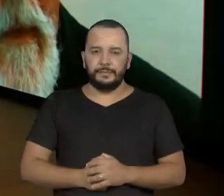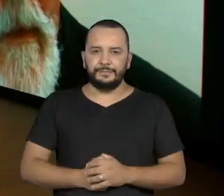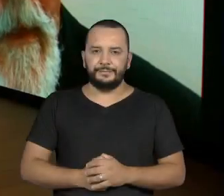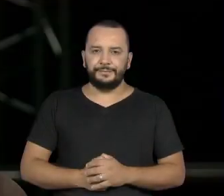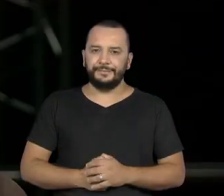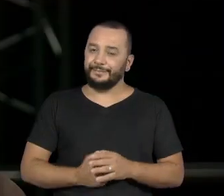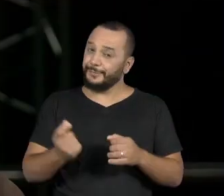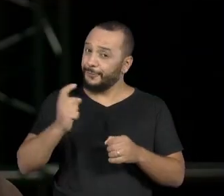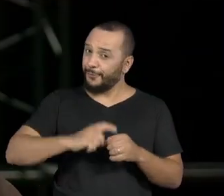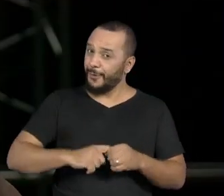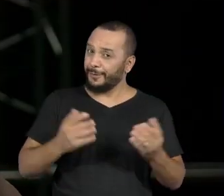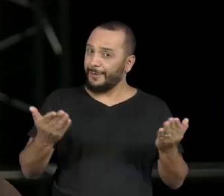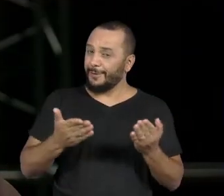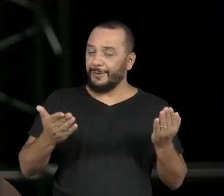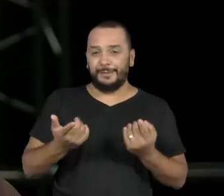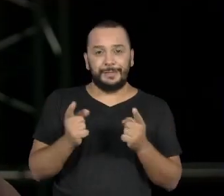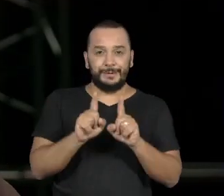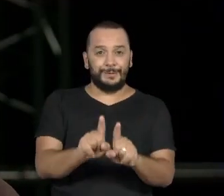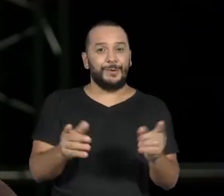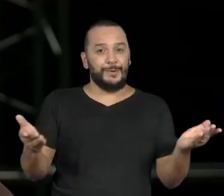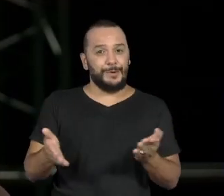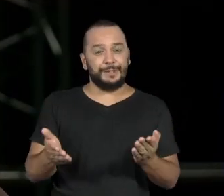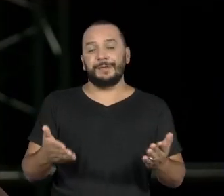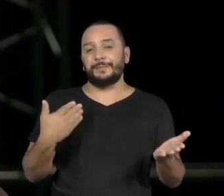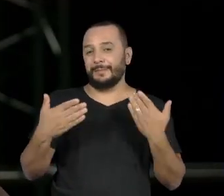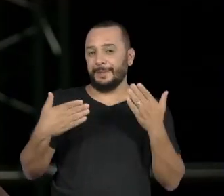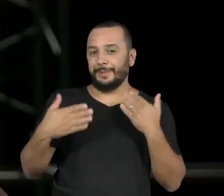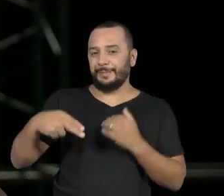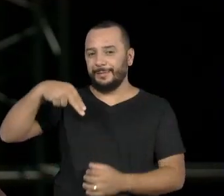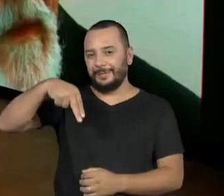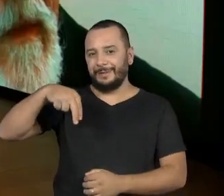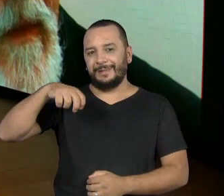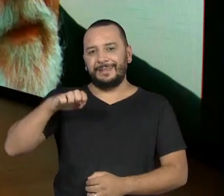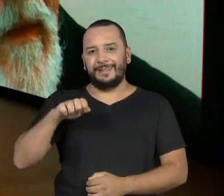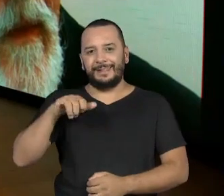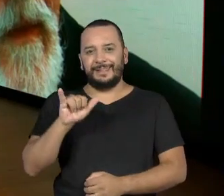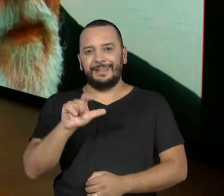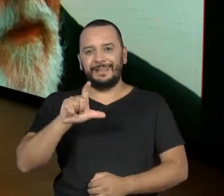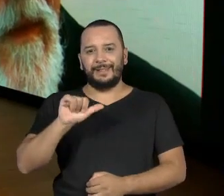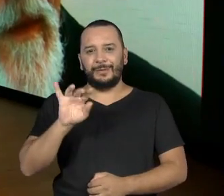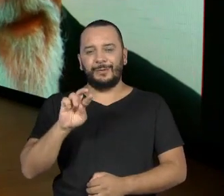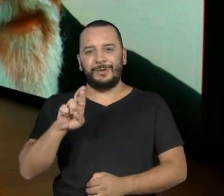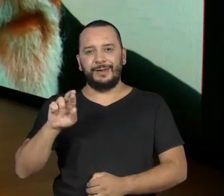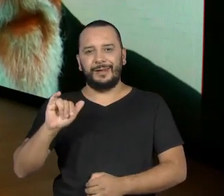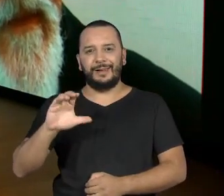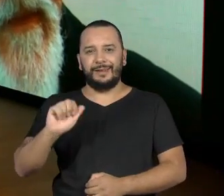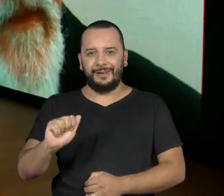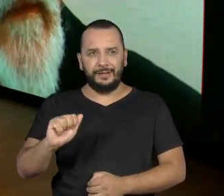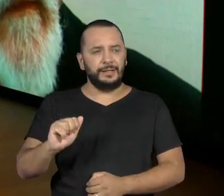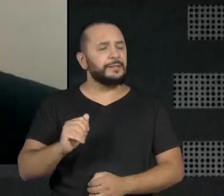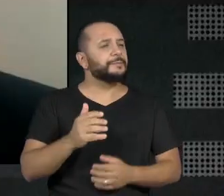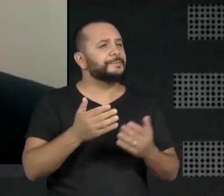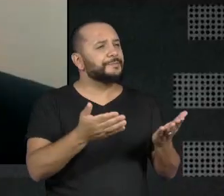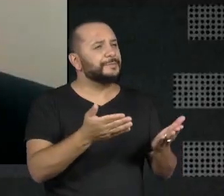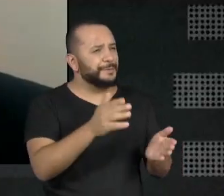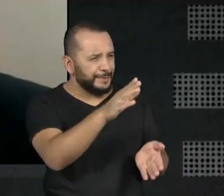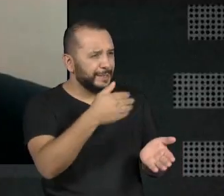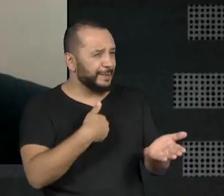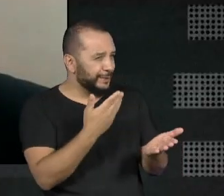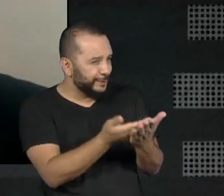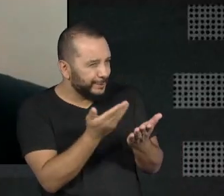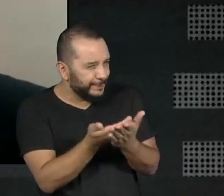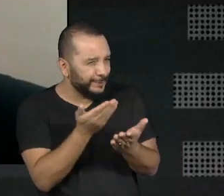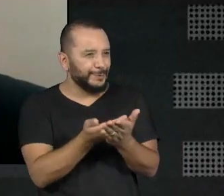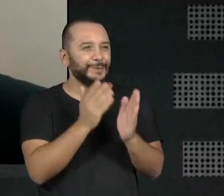Estamos de volta com o Persona, hoje, num bate-papo com Ney Latorraca. Ney, depois de muitos estudos, depois de Pluf, tu